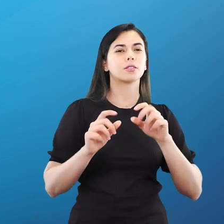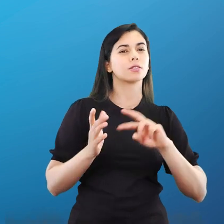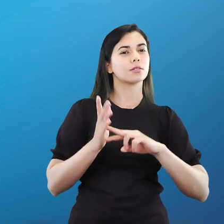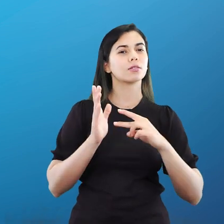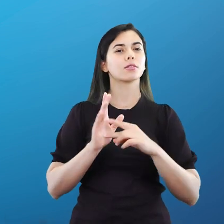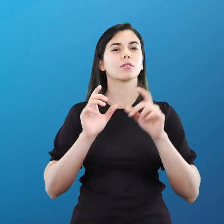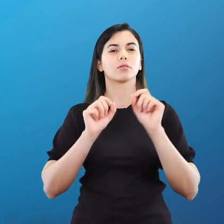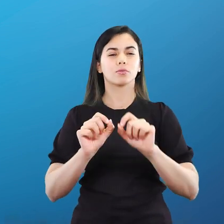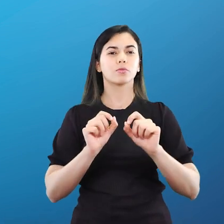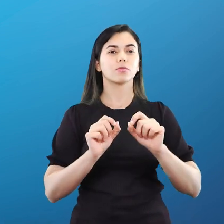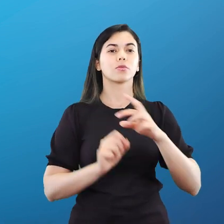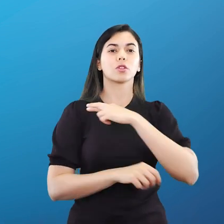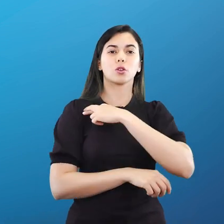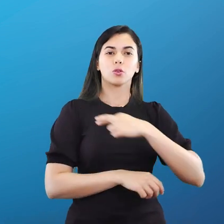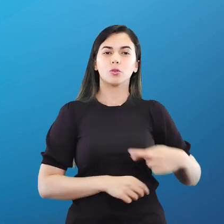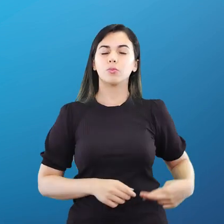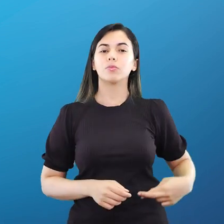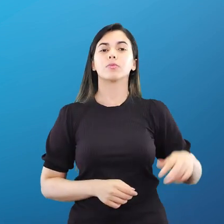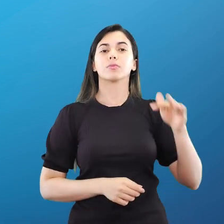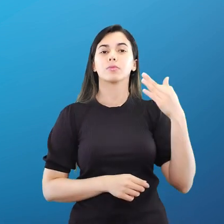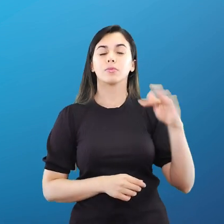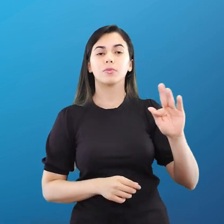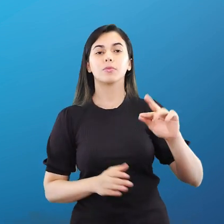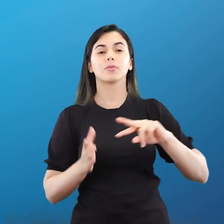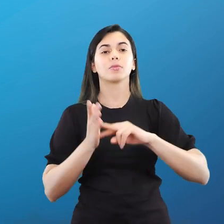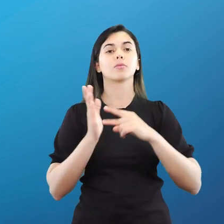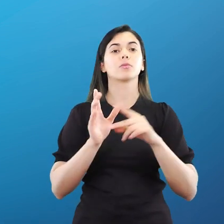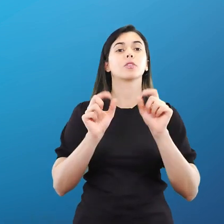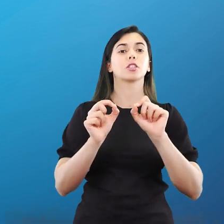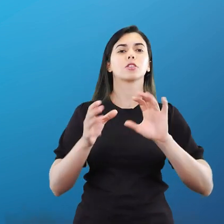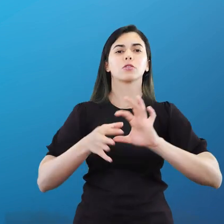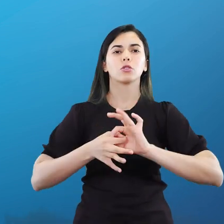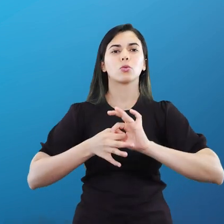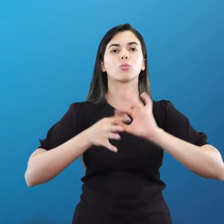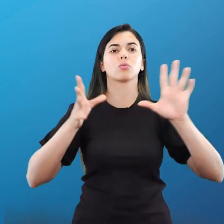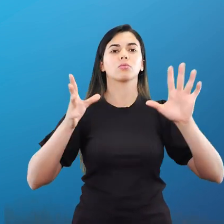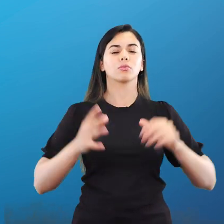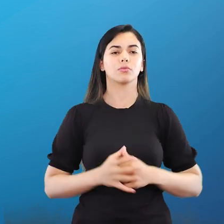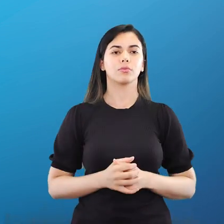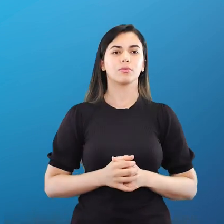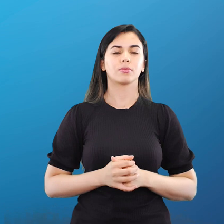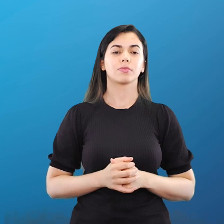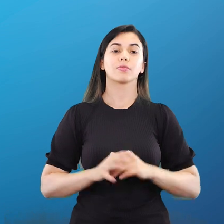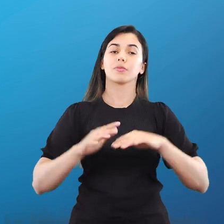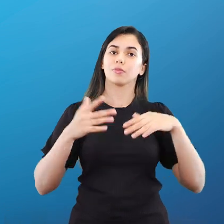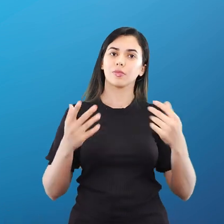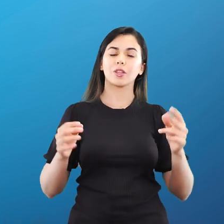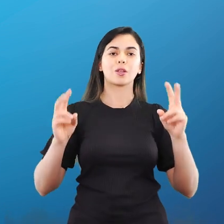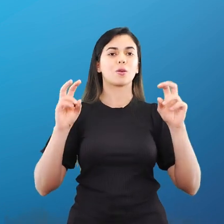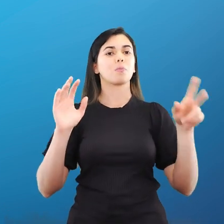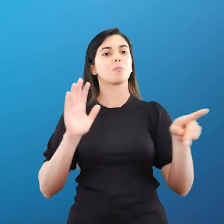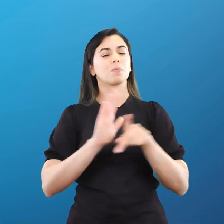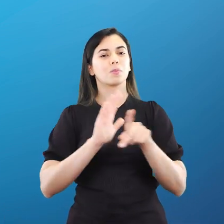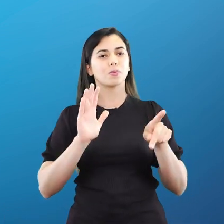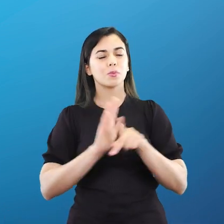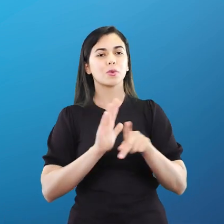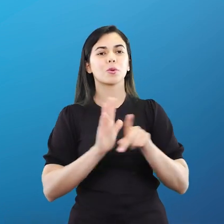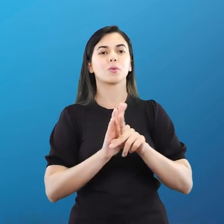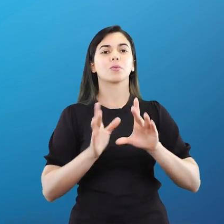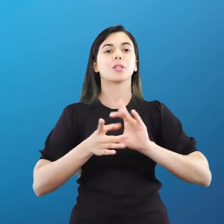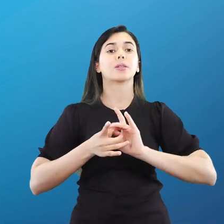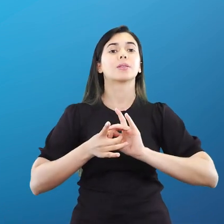Francesa, que traz o sinônimo de liberdade. O famoso lema da Revolução Francesa,